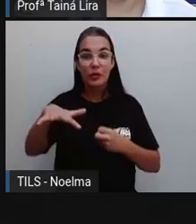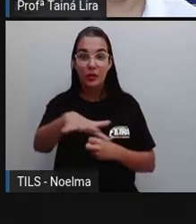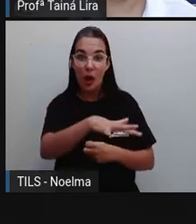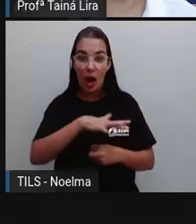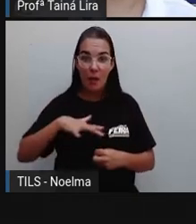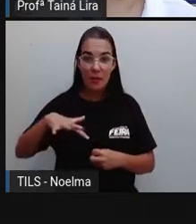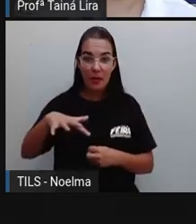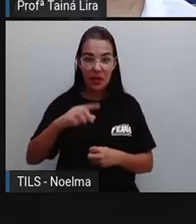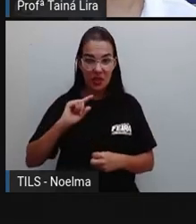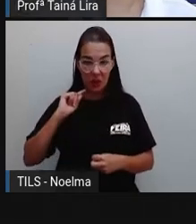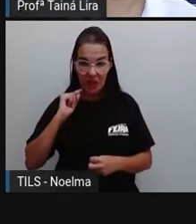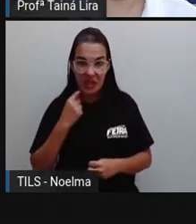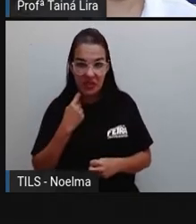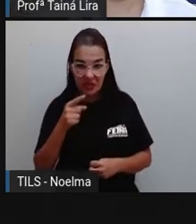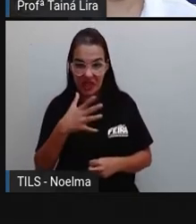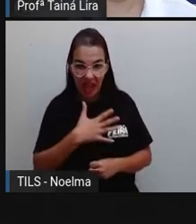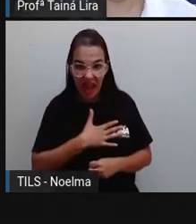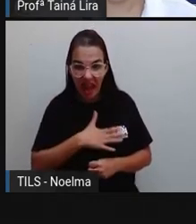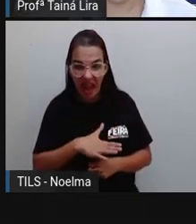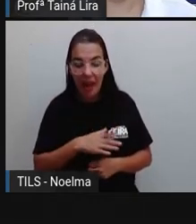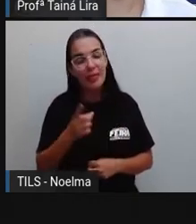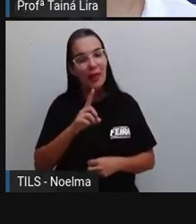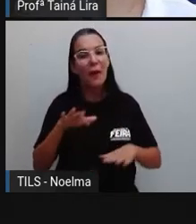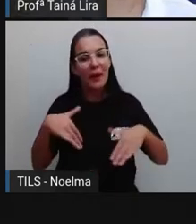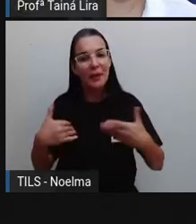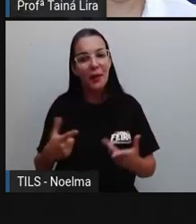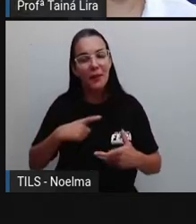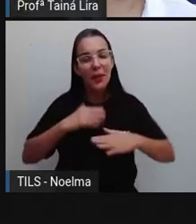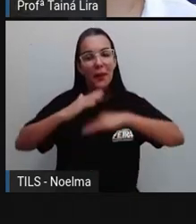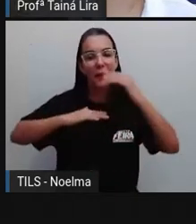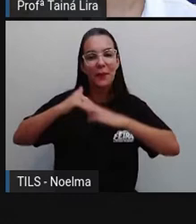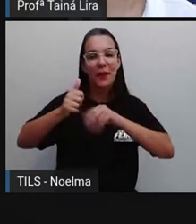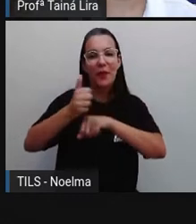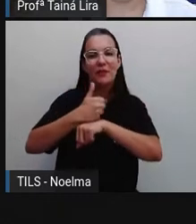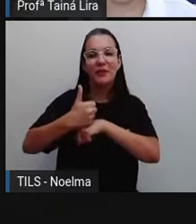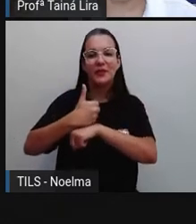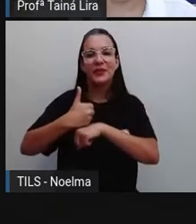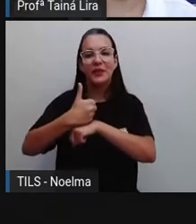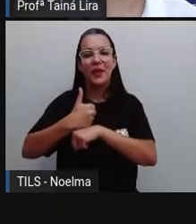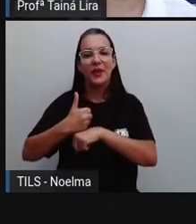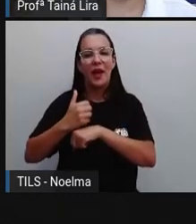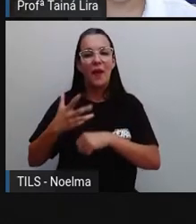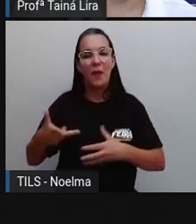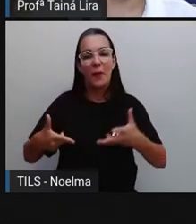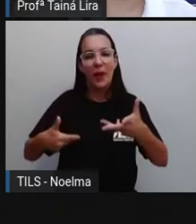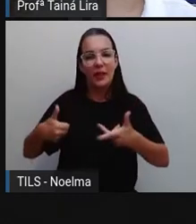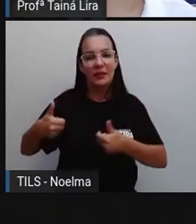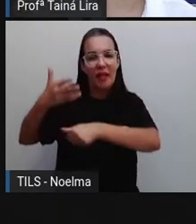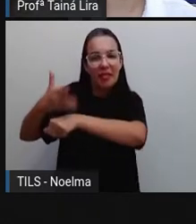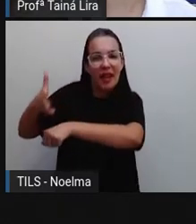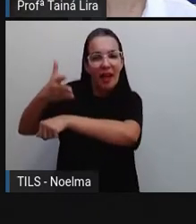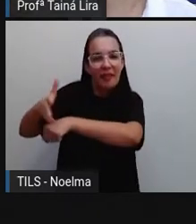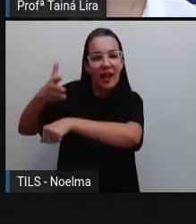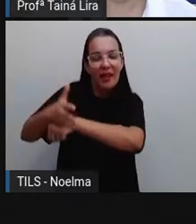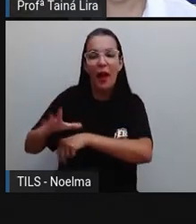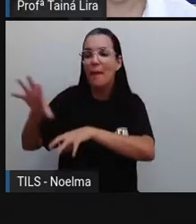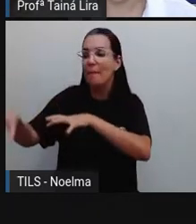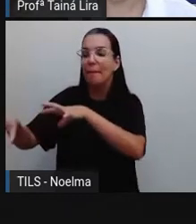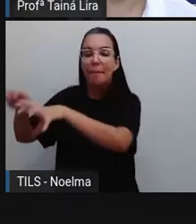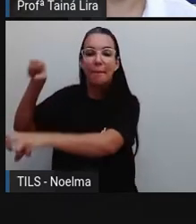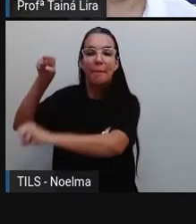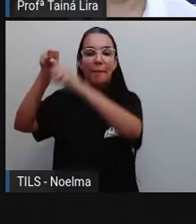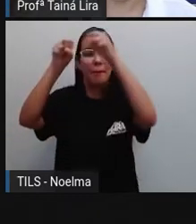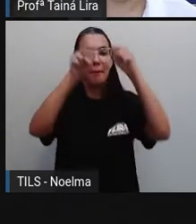lixo. Então, a gente tem os profissionais aqui que são qualificados, treinados, né, para